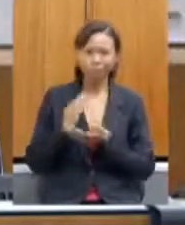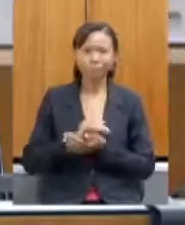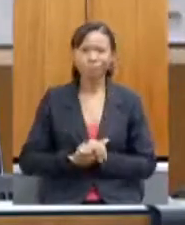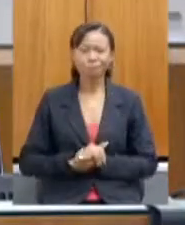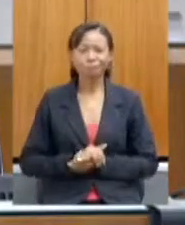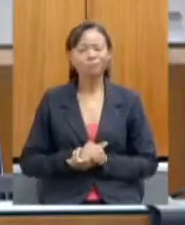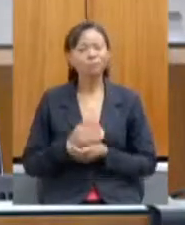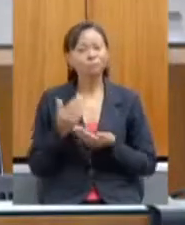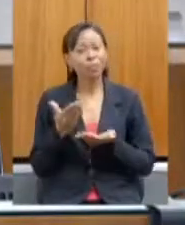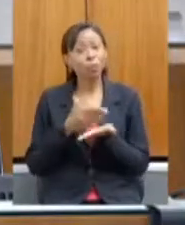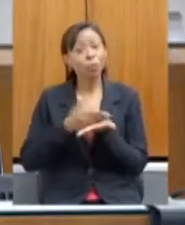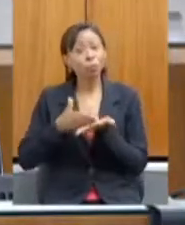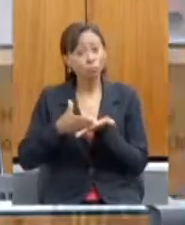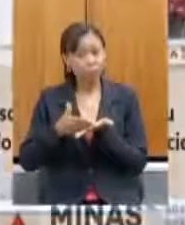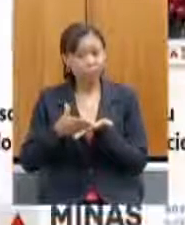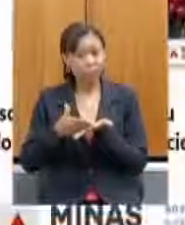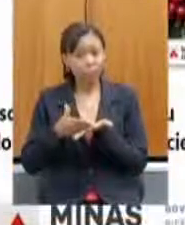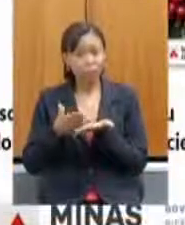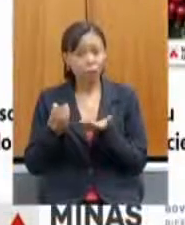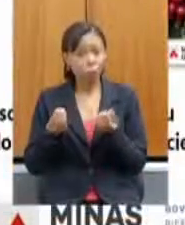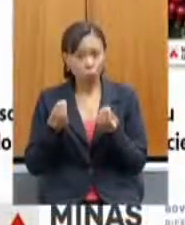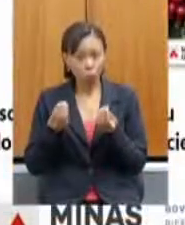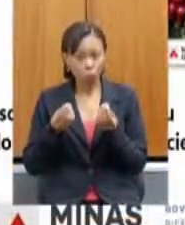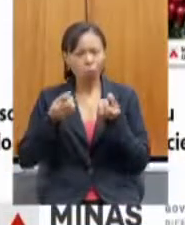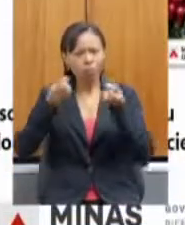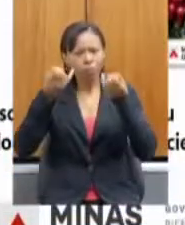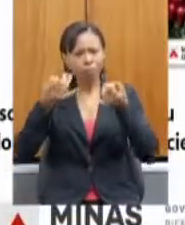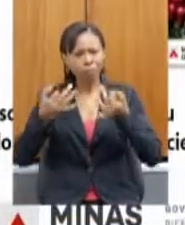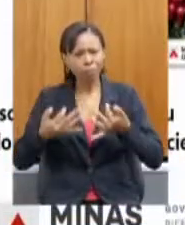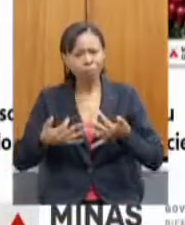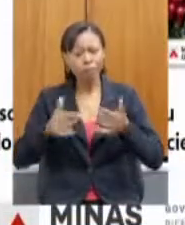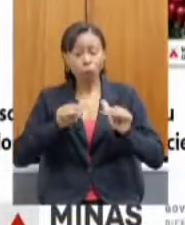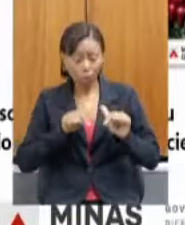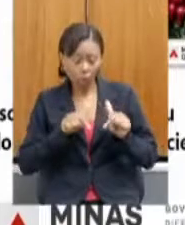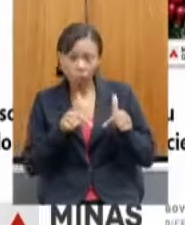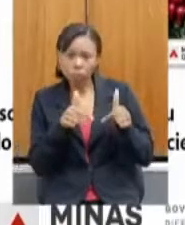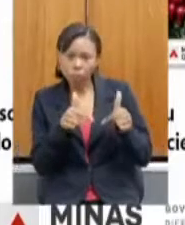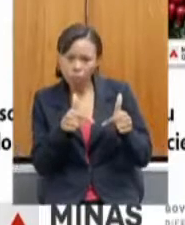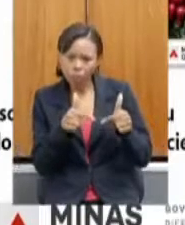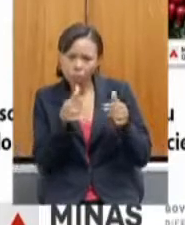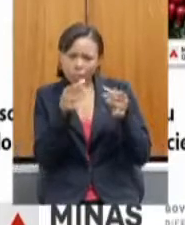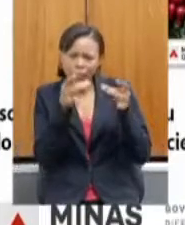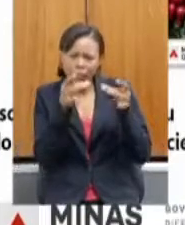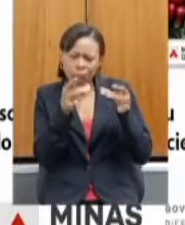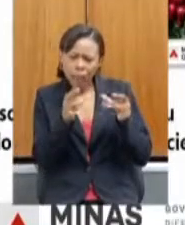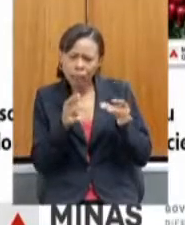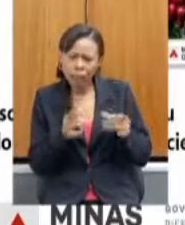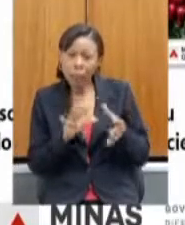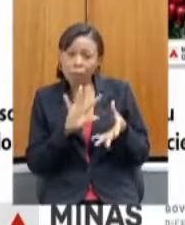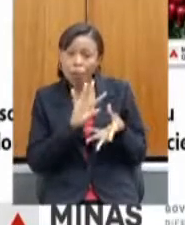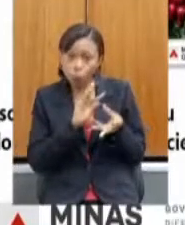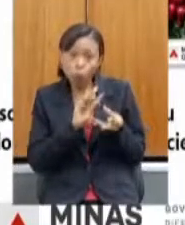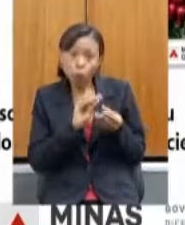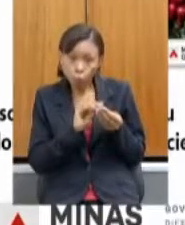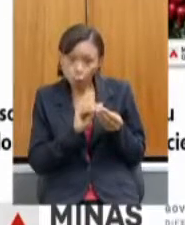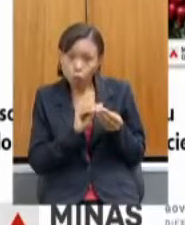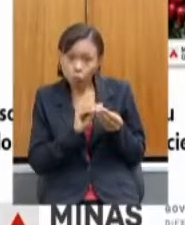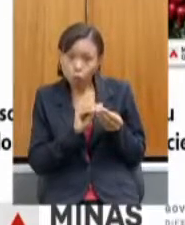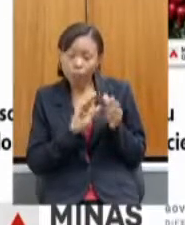começar, então, falando das ações específicas, um resumo das ações específicas que foram